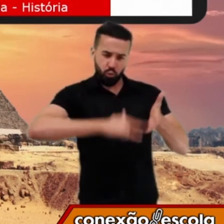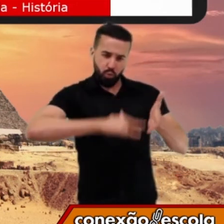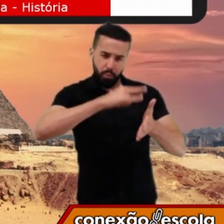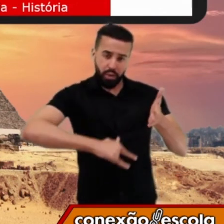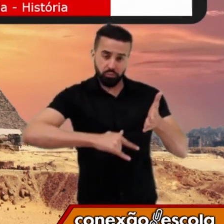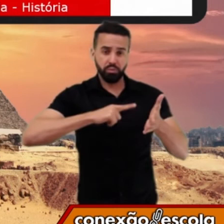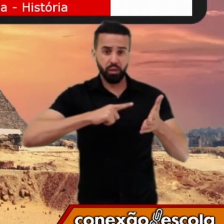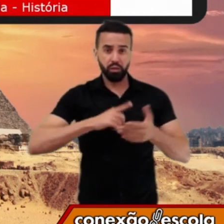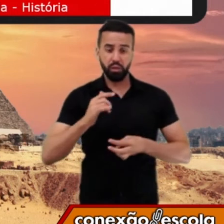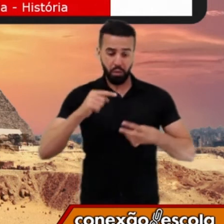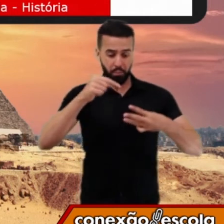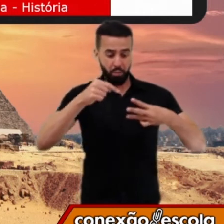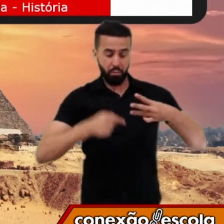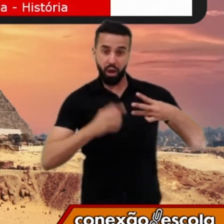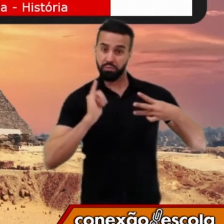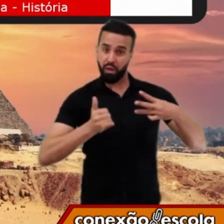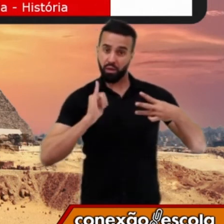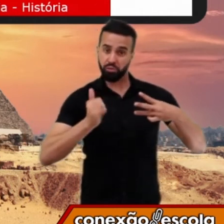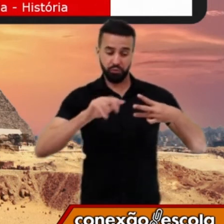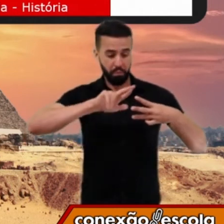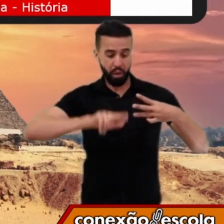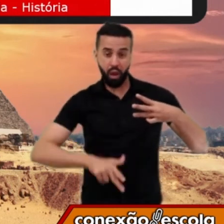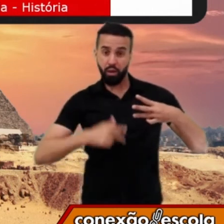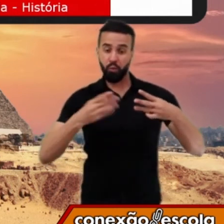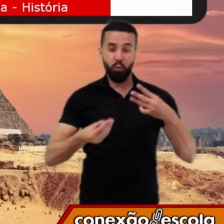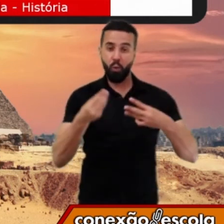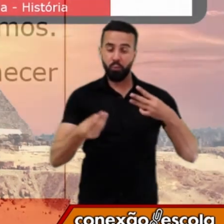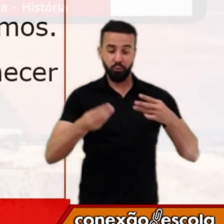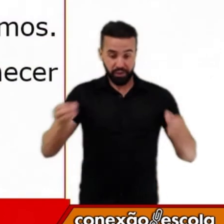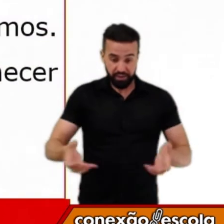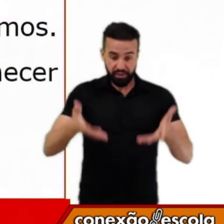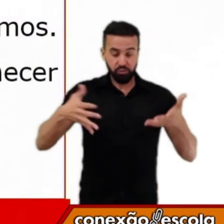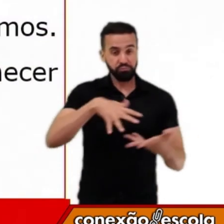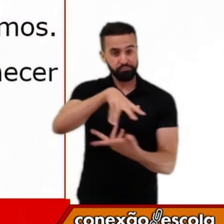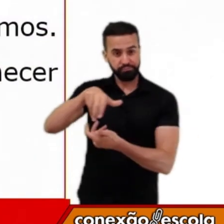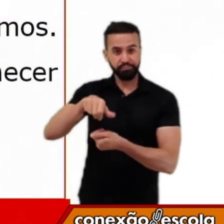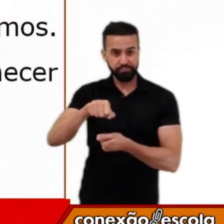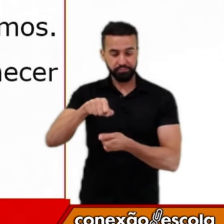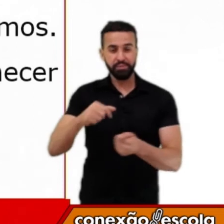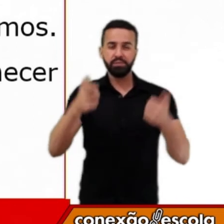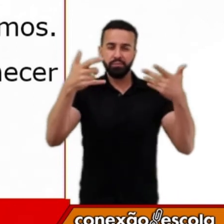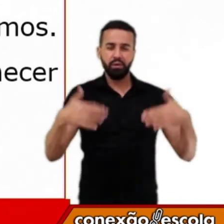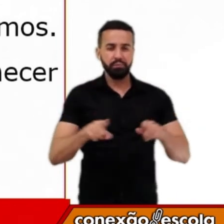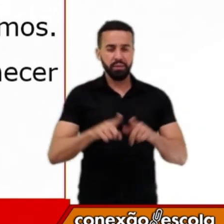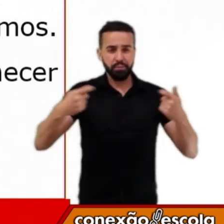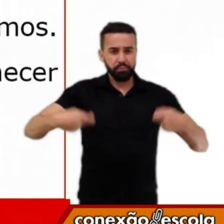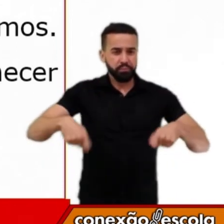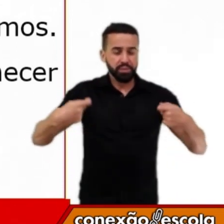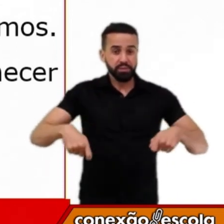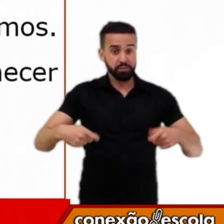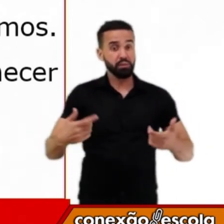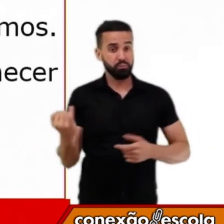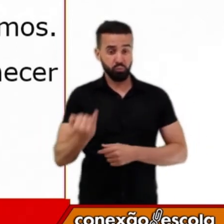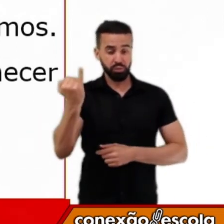narrativas diferentes sobre o processo de criação da humanidade. Problematizamos sobre a necessidade de respeitar o